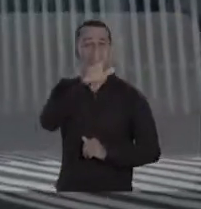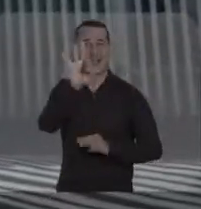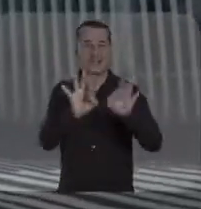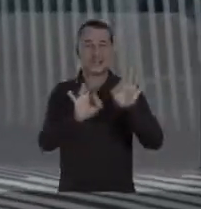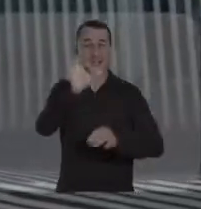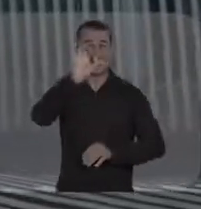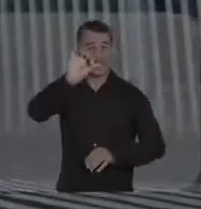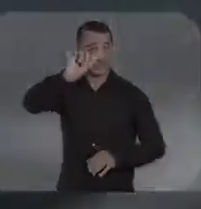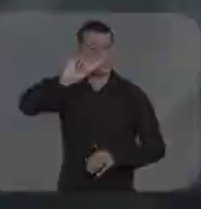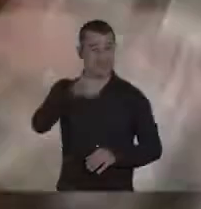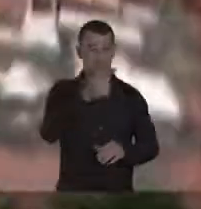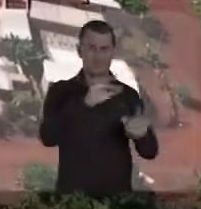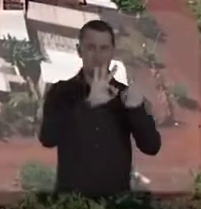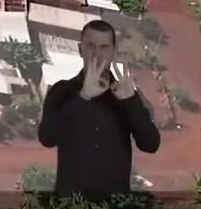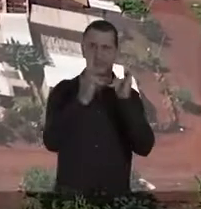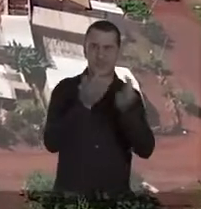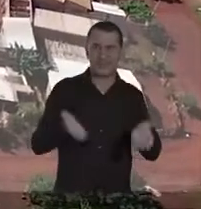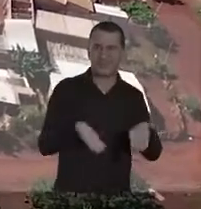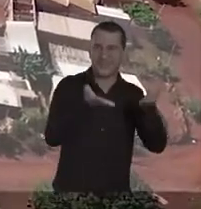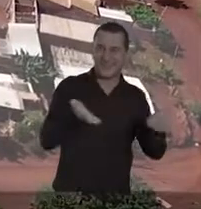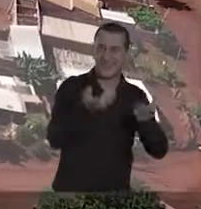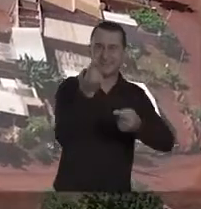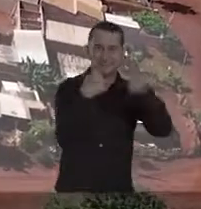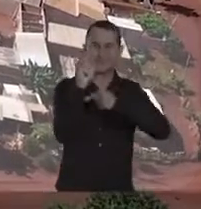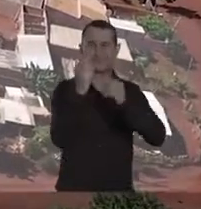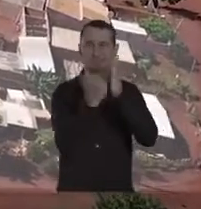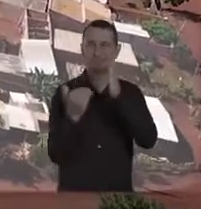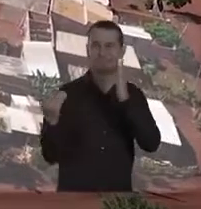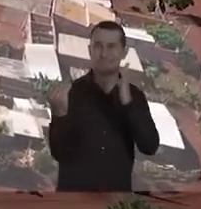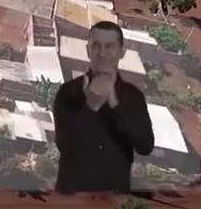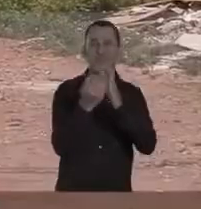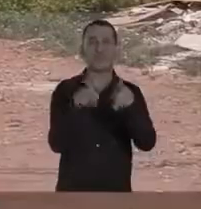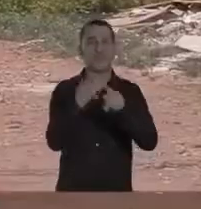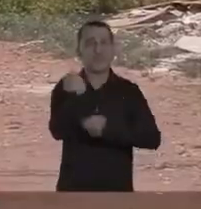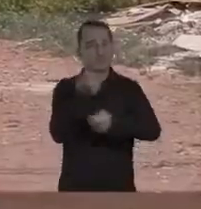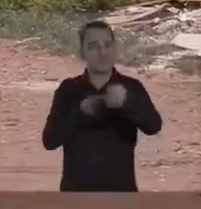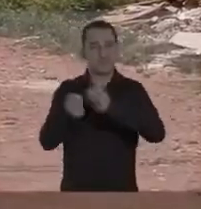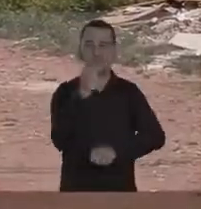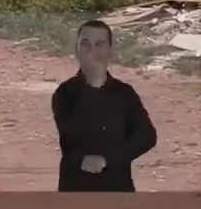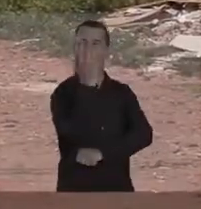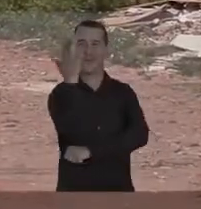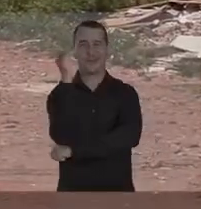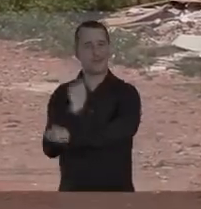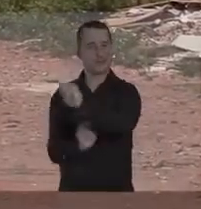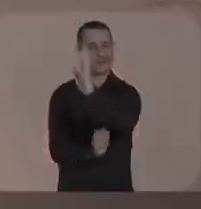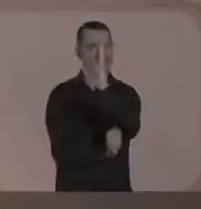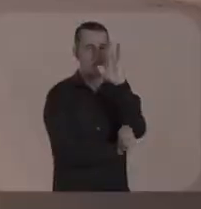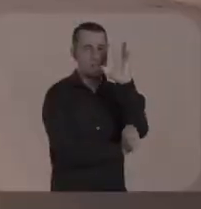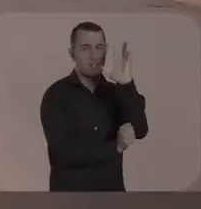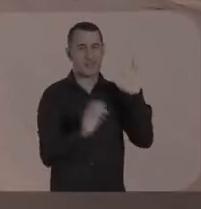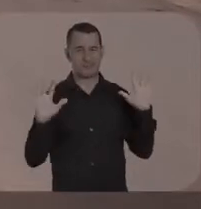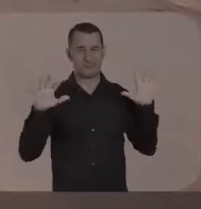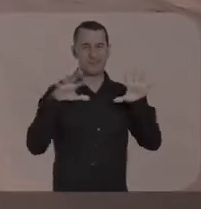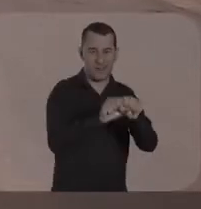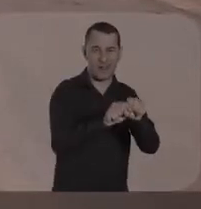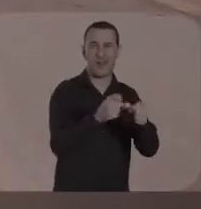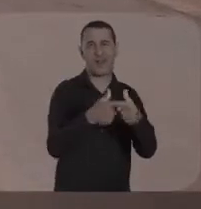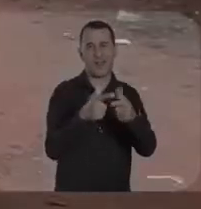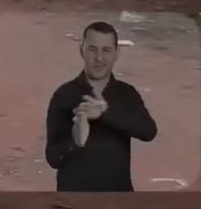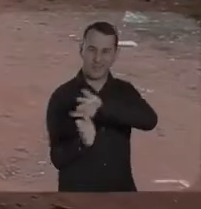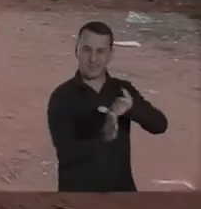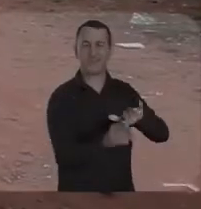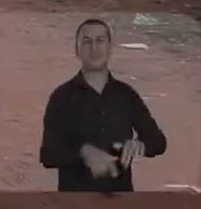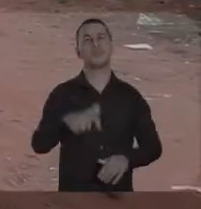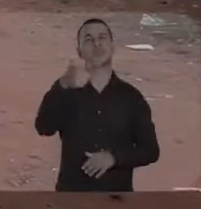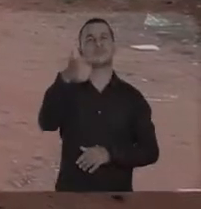outras 6 mil famílias e avançar ainda mais na regularização fundiária, como foi feito no Nova Esperança, onde famílias esperam